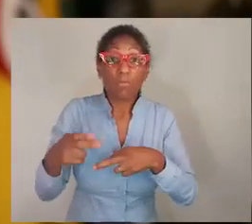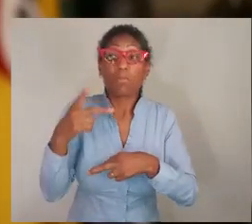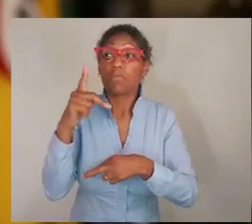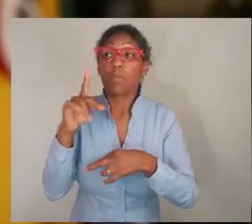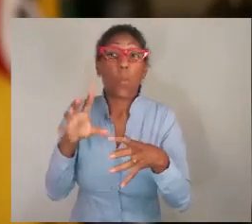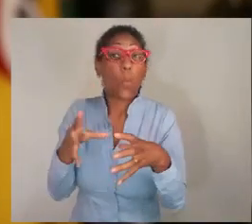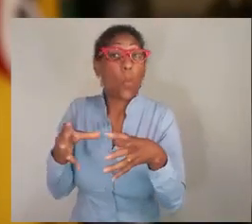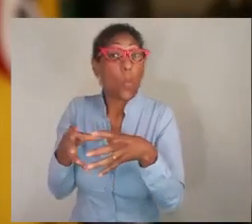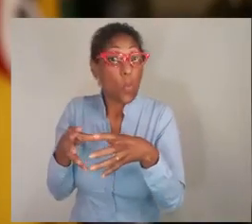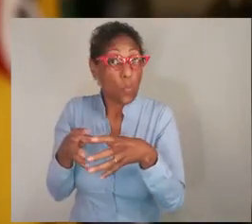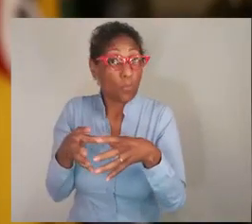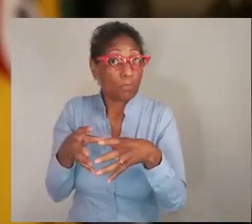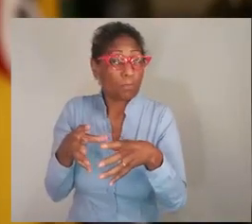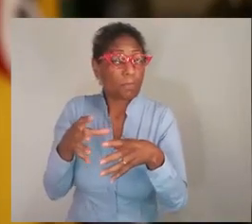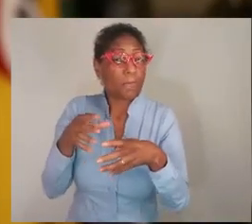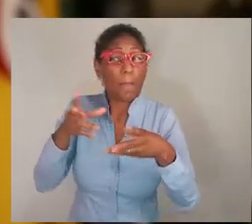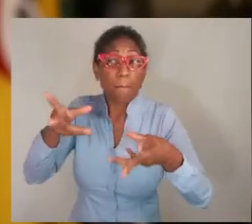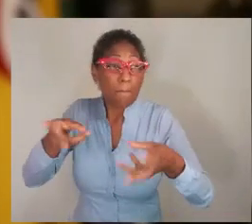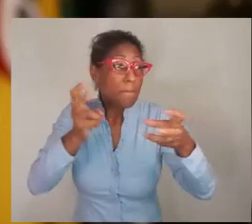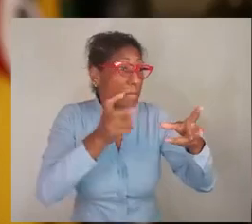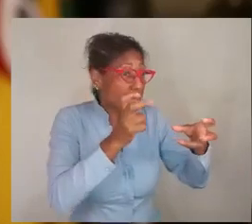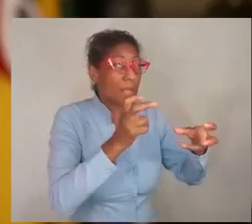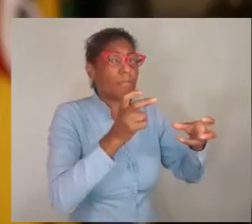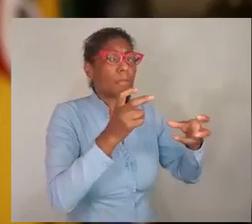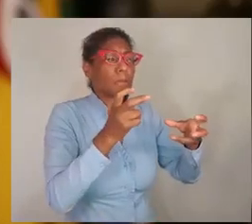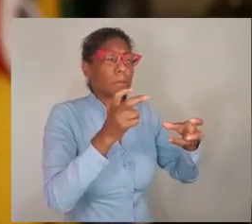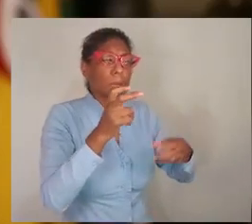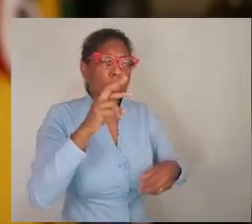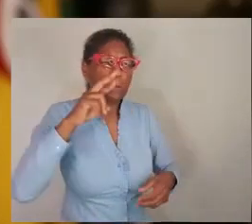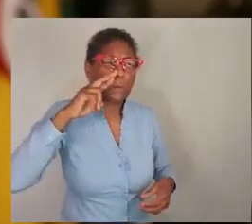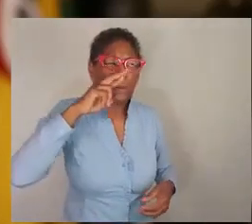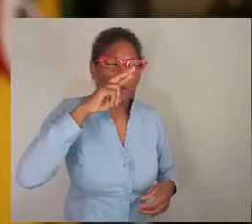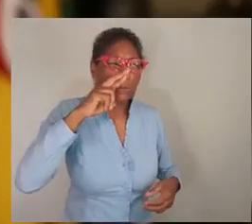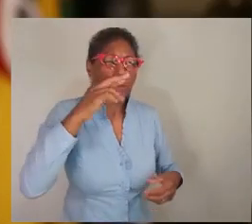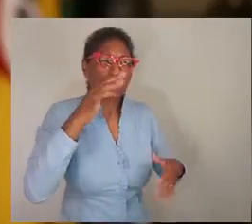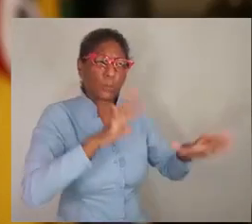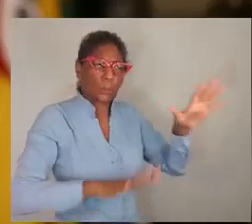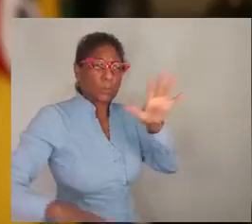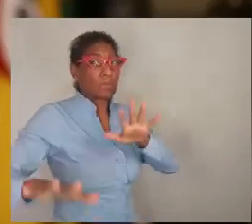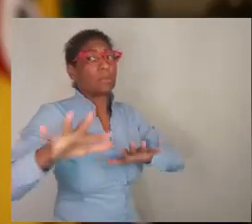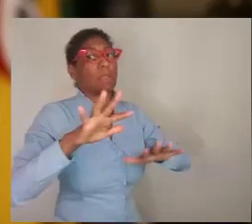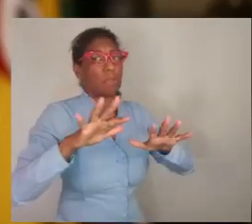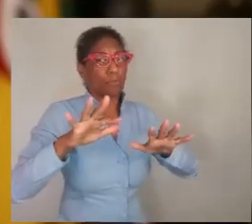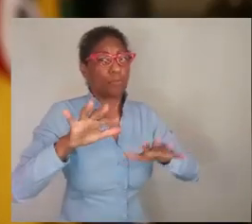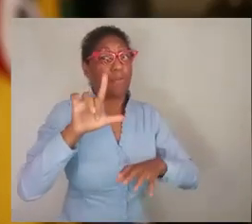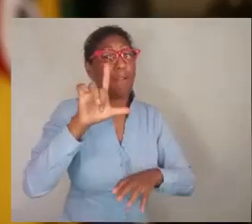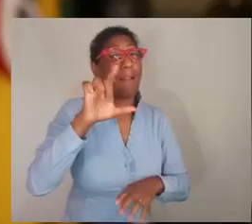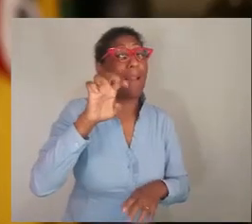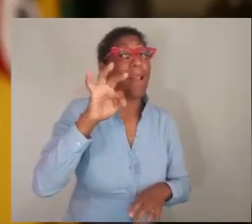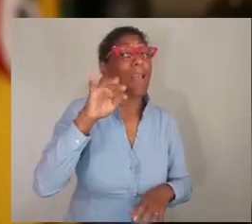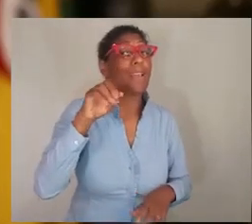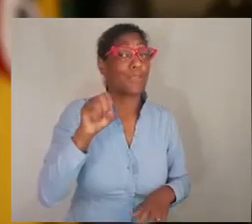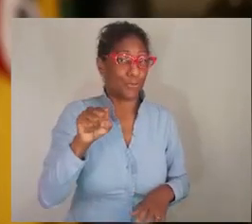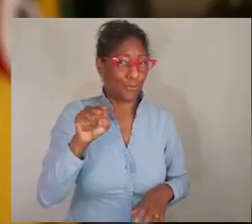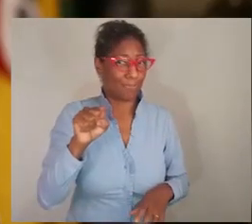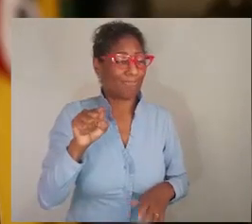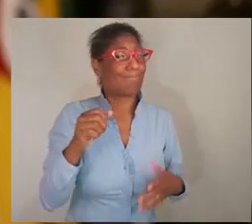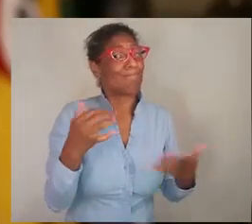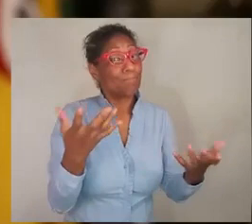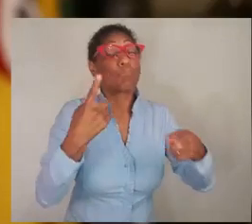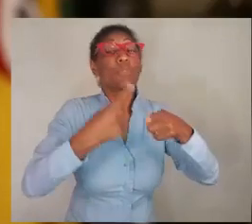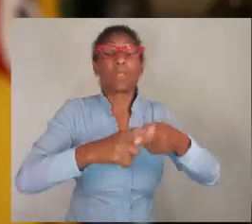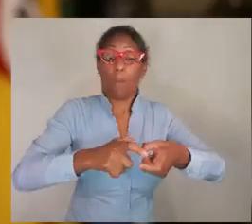sua região. Entendam o nível de criticidade que temos na ocupação de leitos,